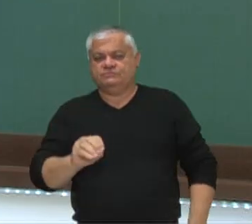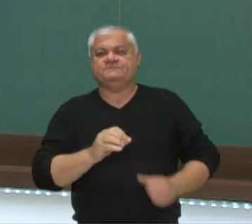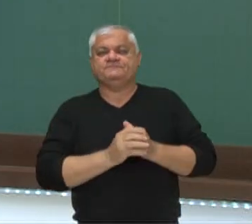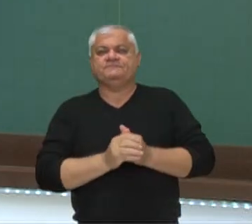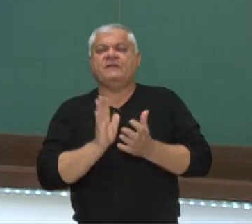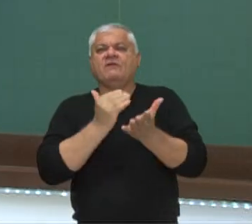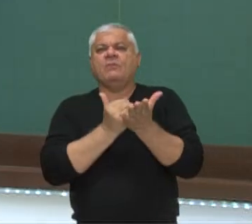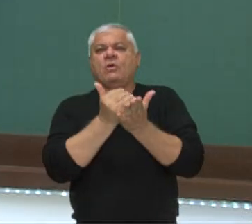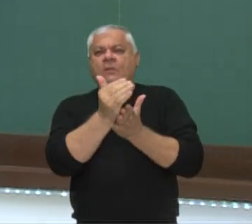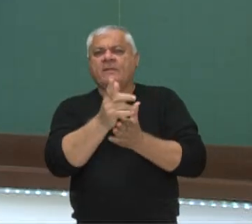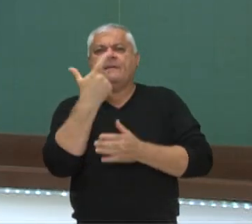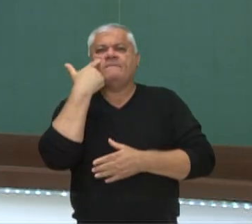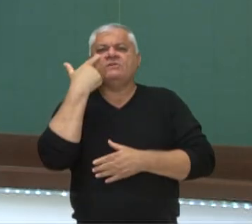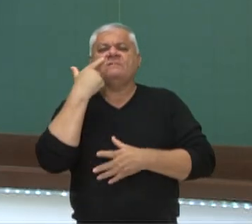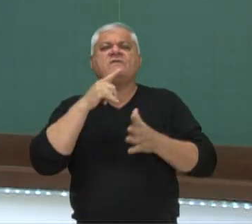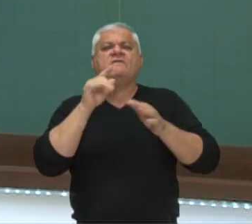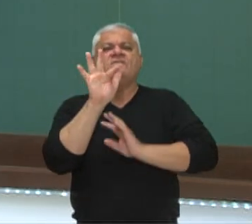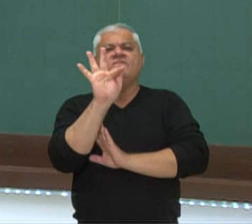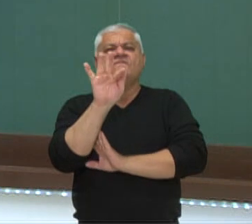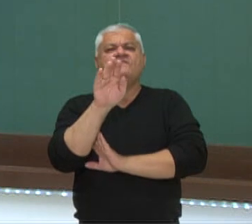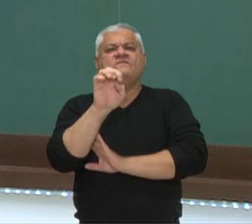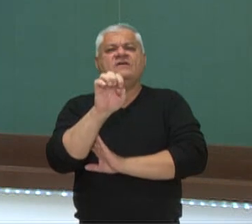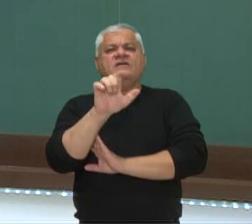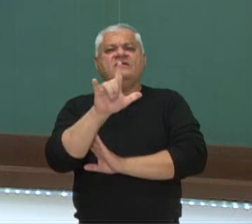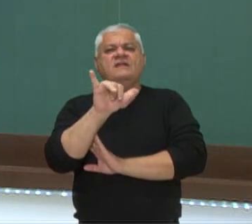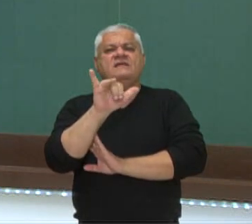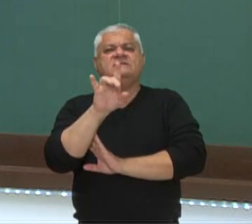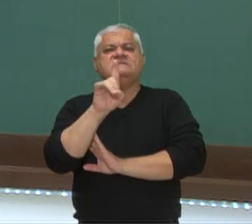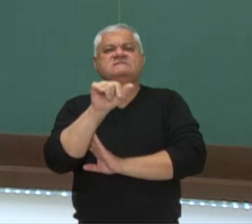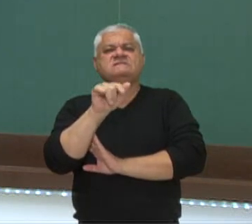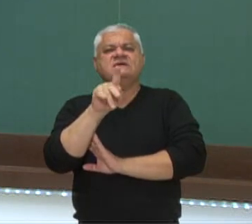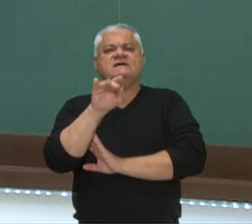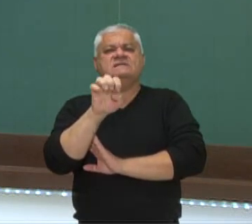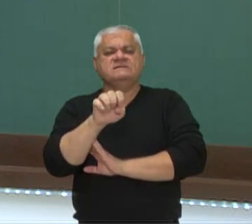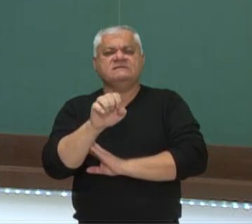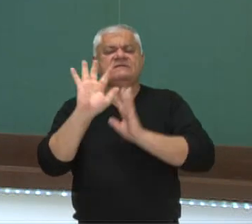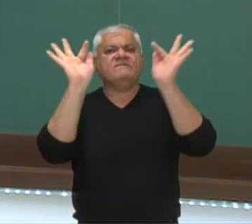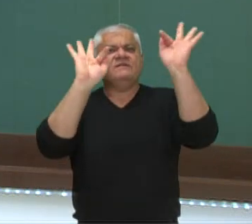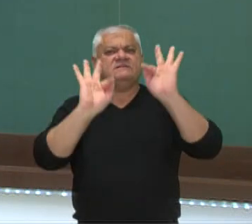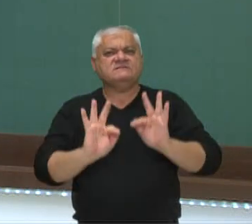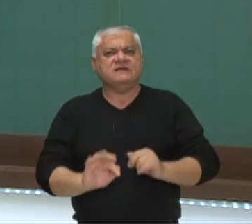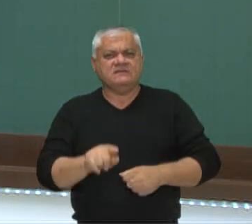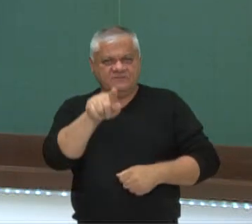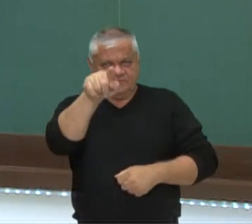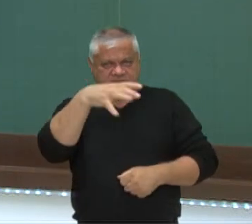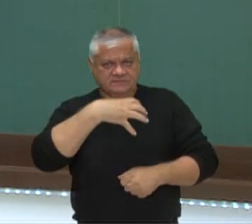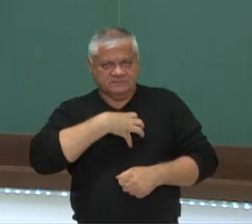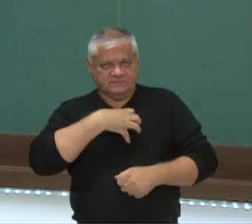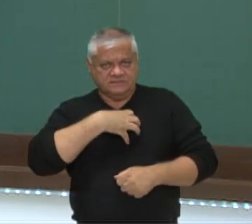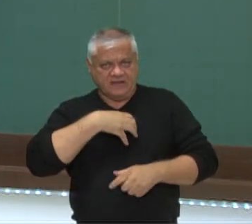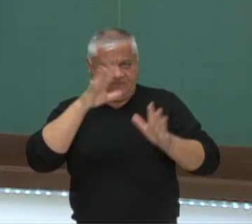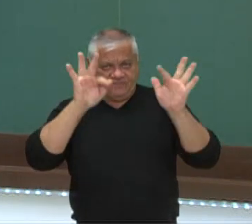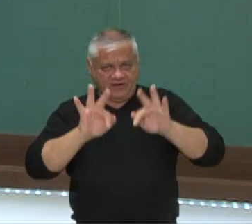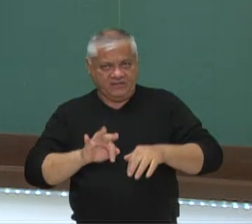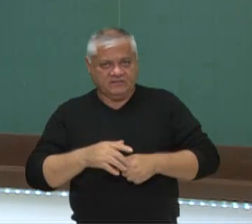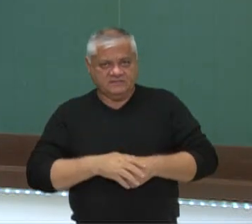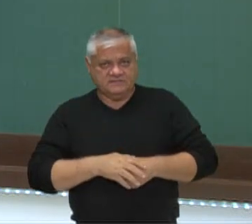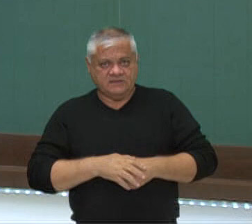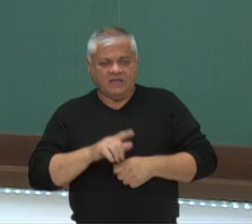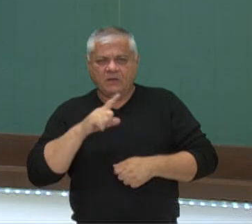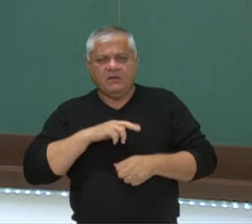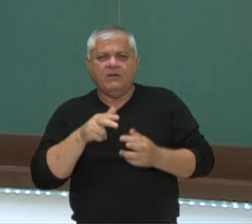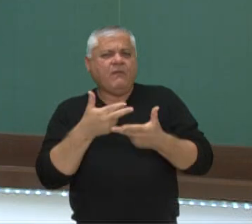Começando sobre felicidade, conversando sobre felicidade. Você é feliz com pouco? Você se considera uma pessoa